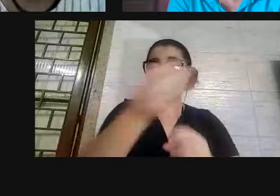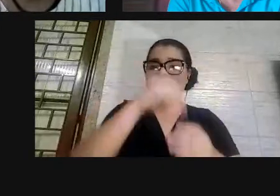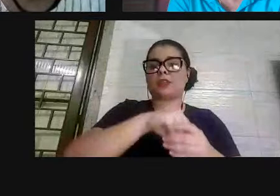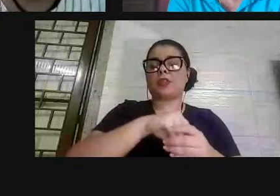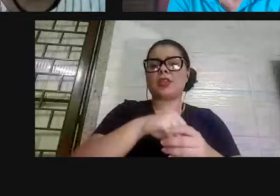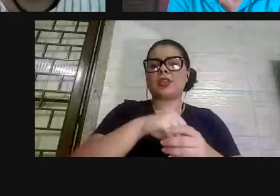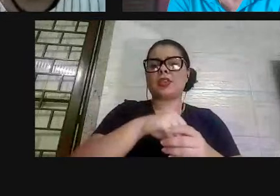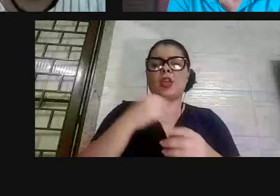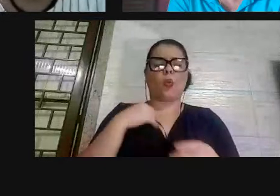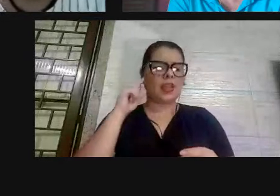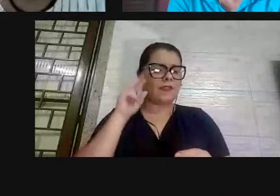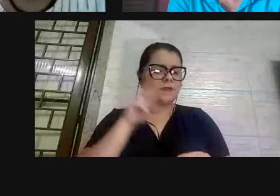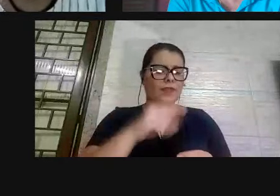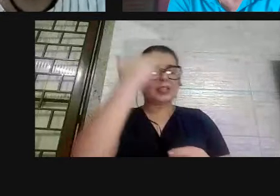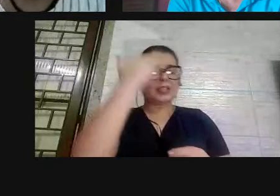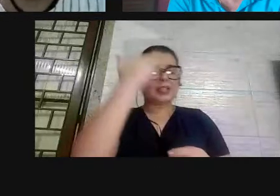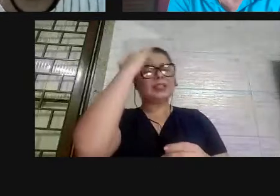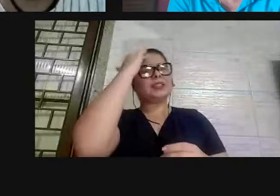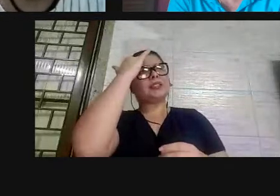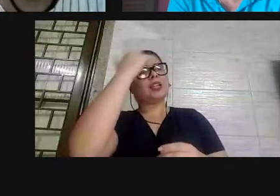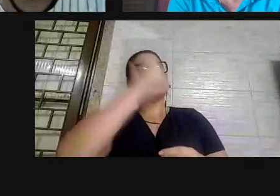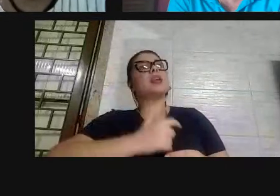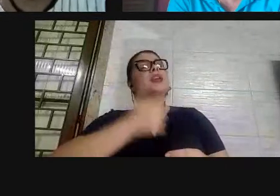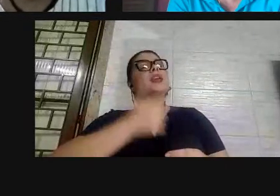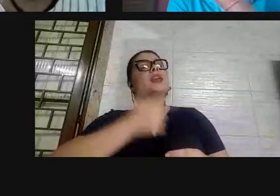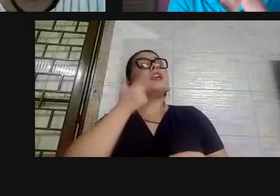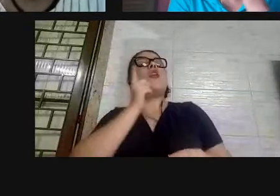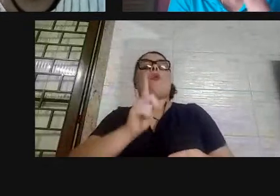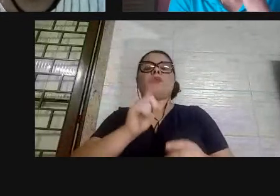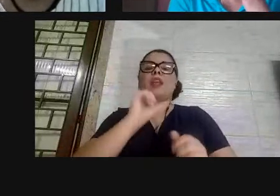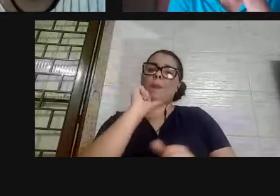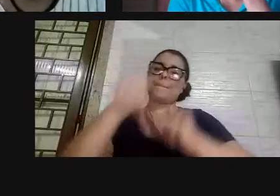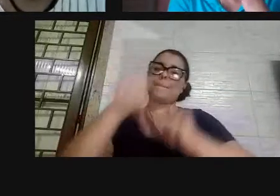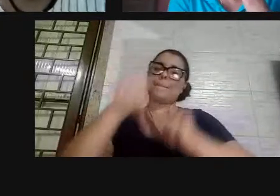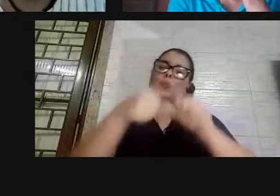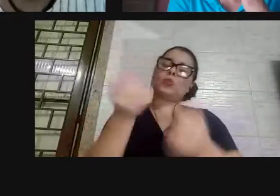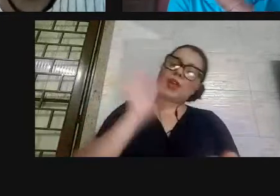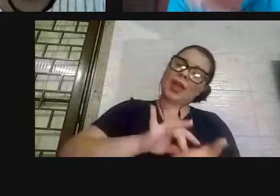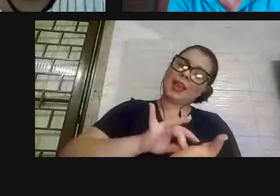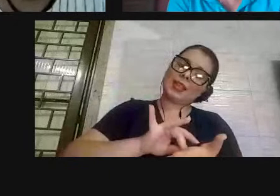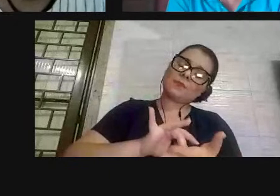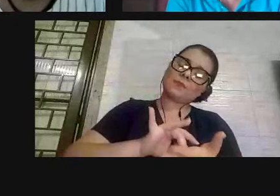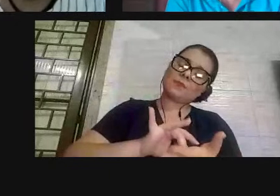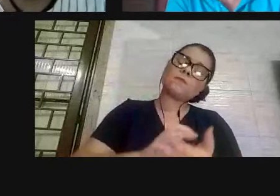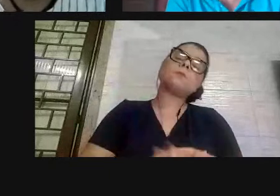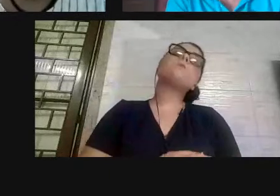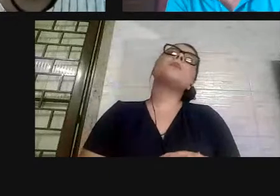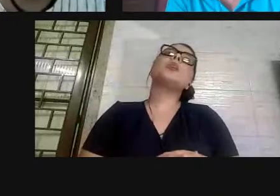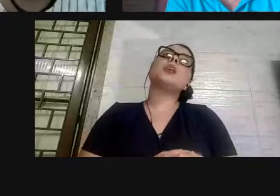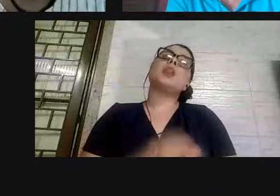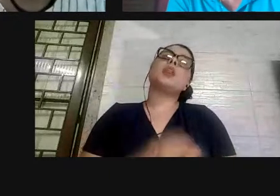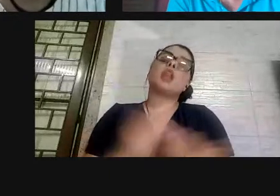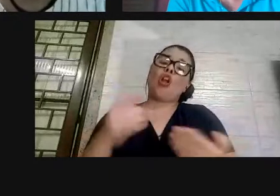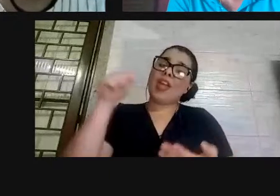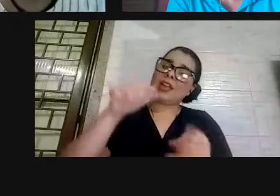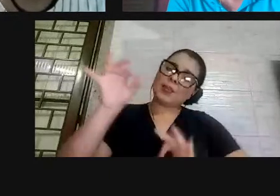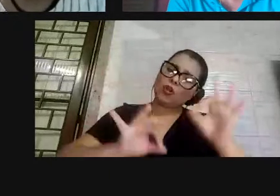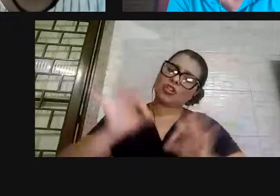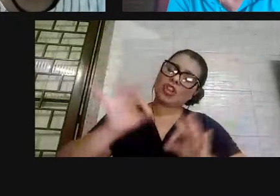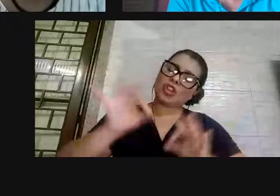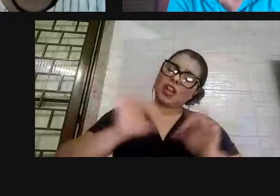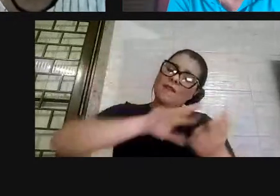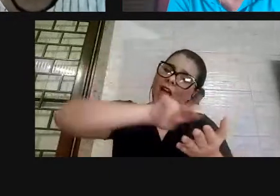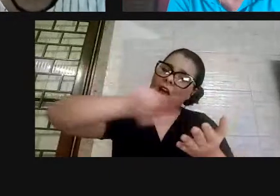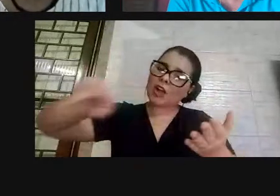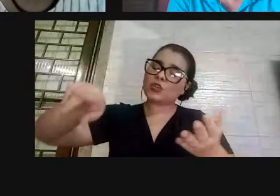mudar aquela realidade dele, e a gente está aqui com esses, esses e muitos outros projetos, dando a ele